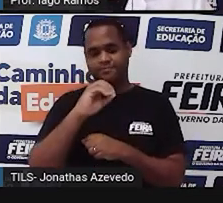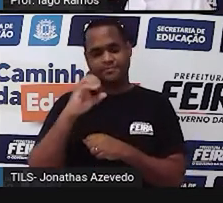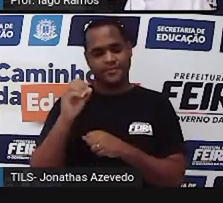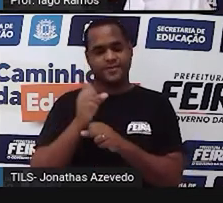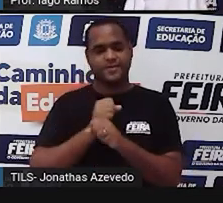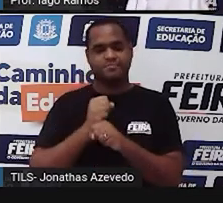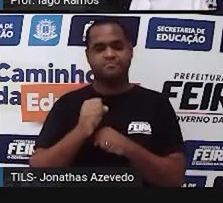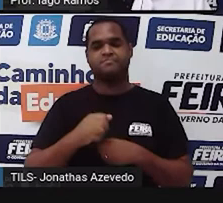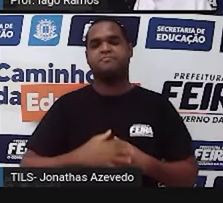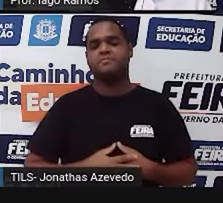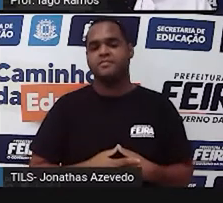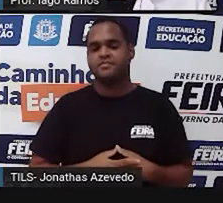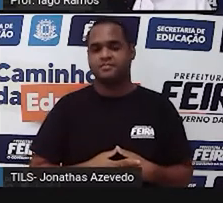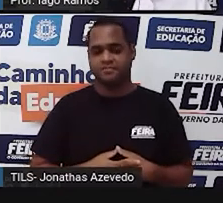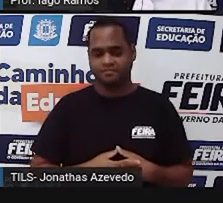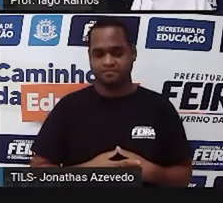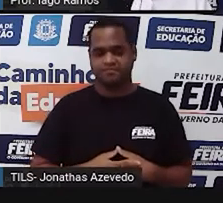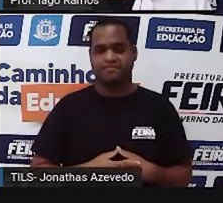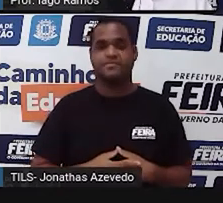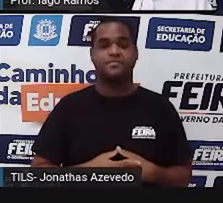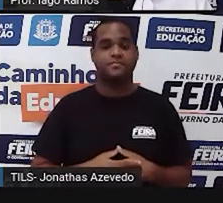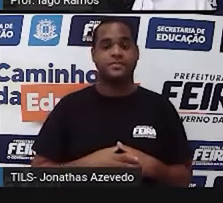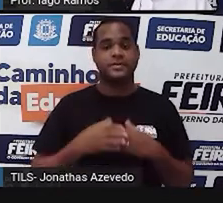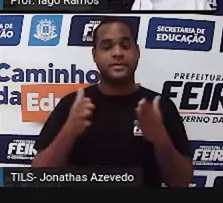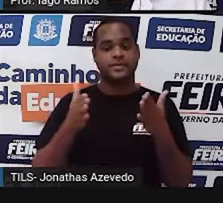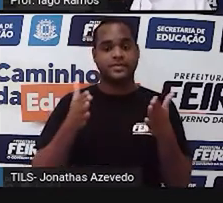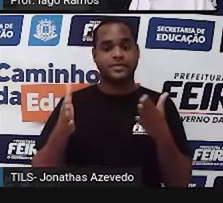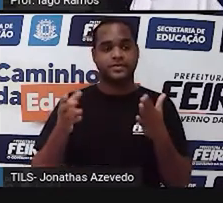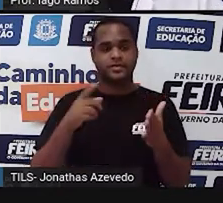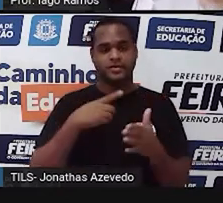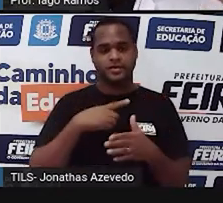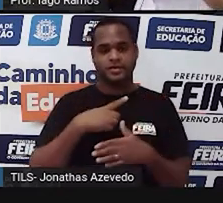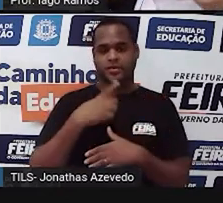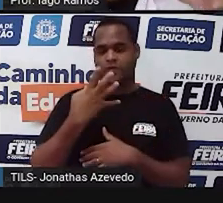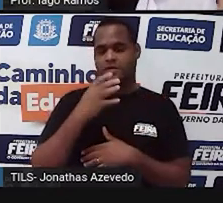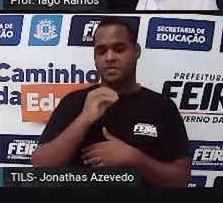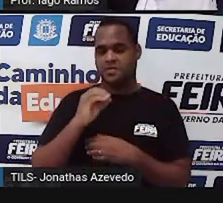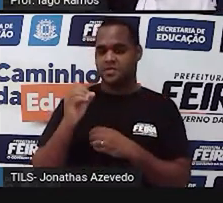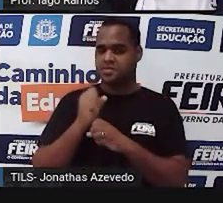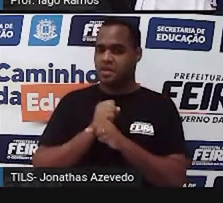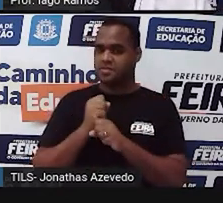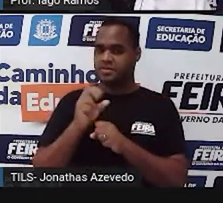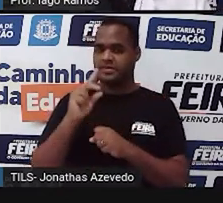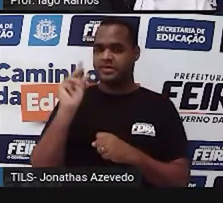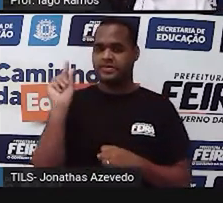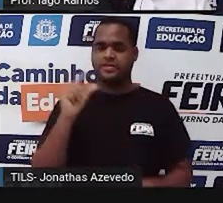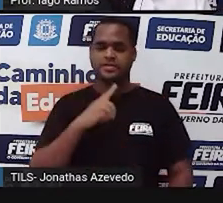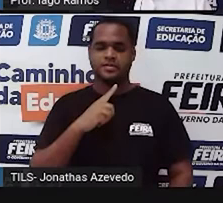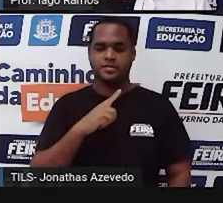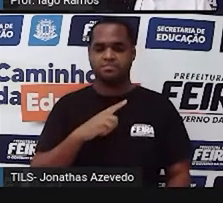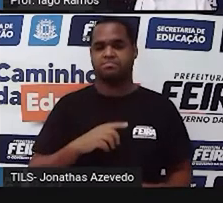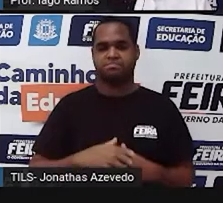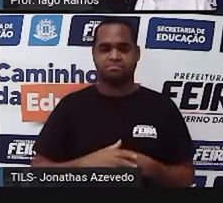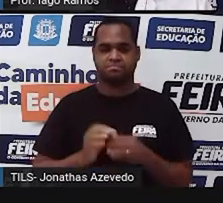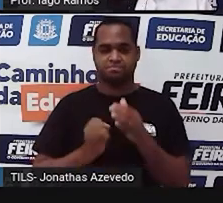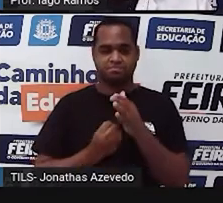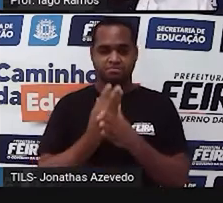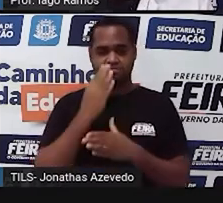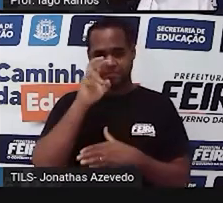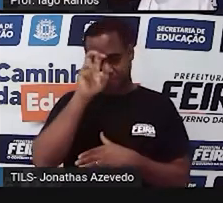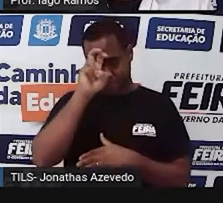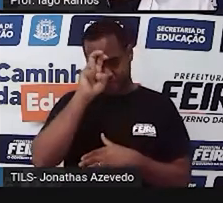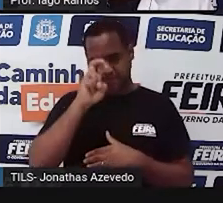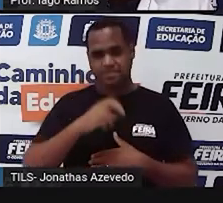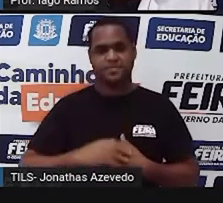anos. Então, essa balança, ela foi criada aí, mais ou menos aí, há 400 anos atrás,